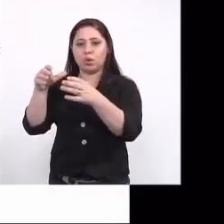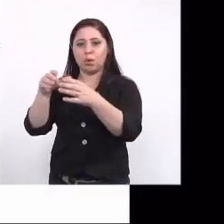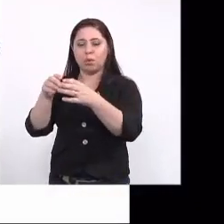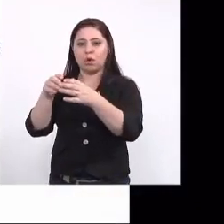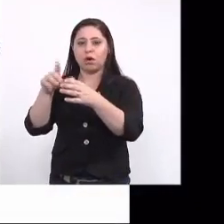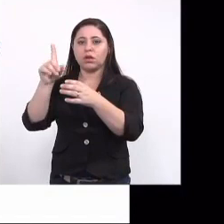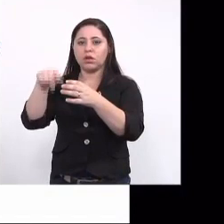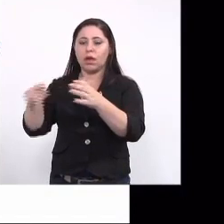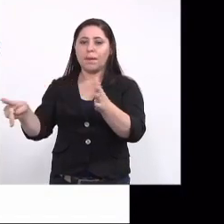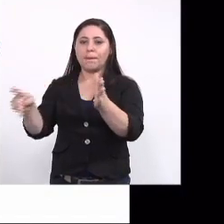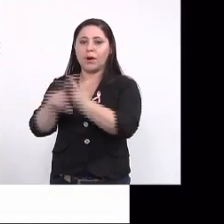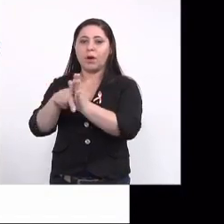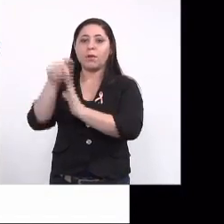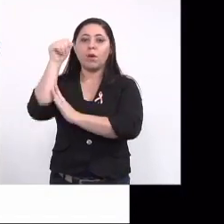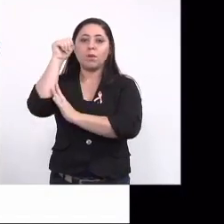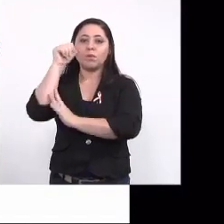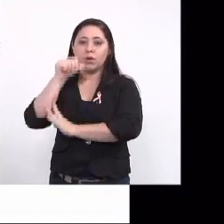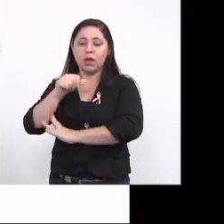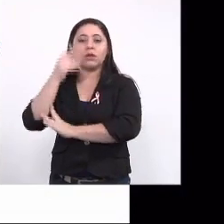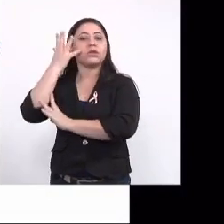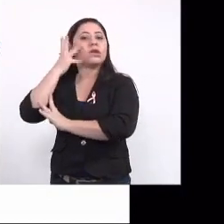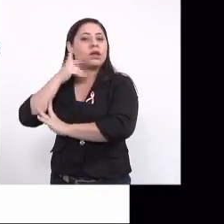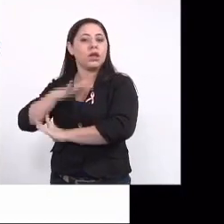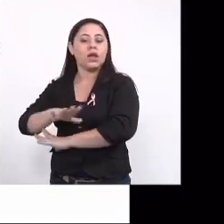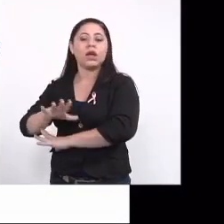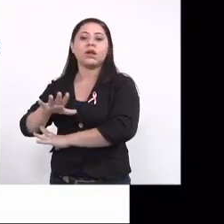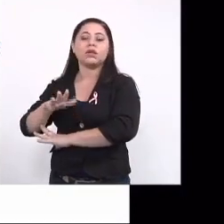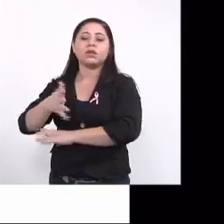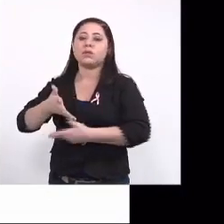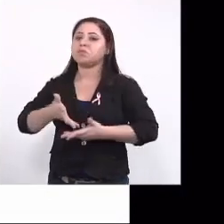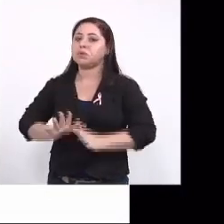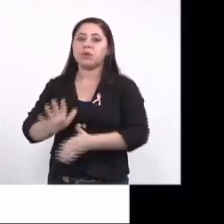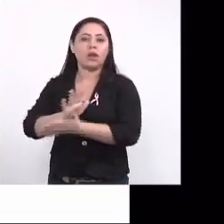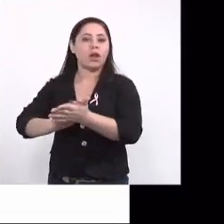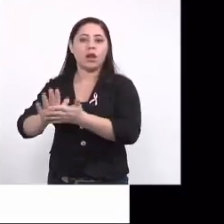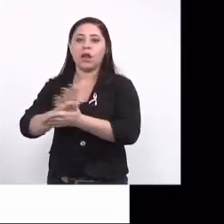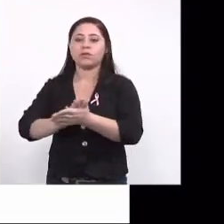que é o grupo de mulheres e crianças sem Zika na gestação.